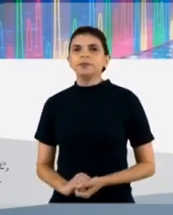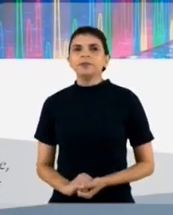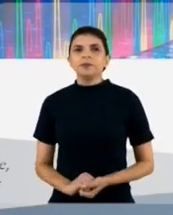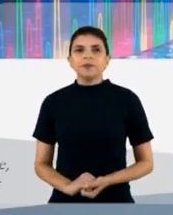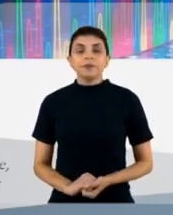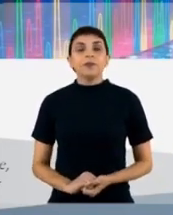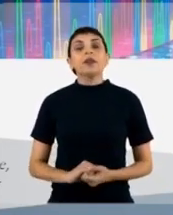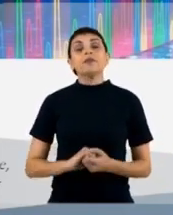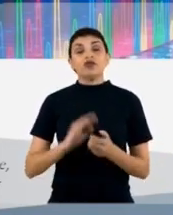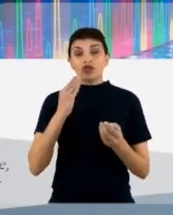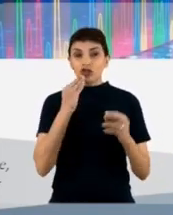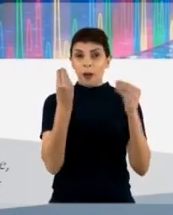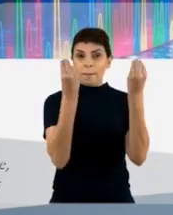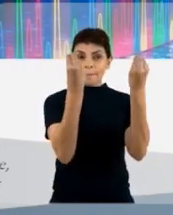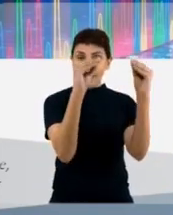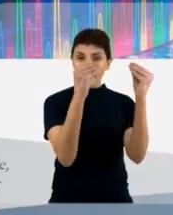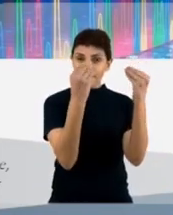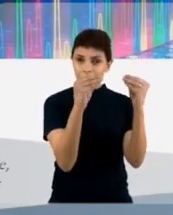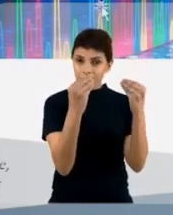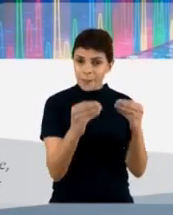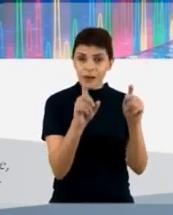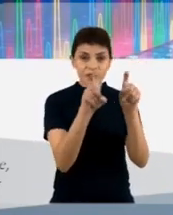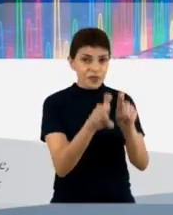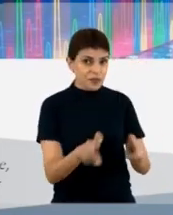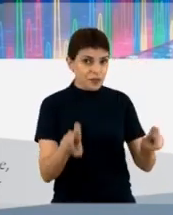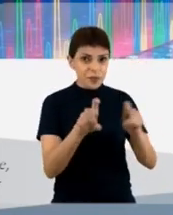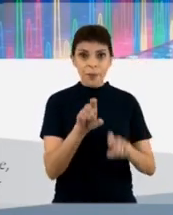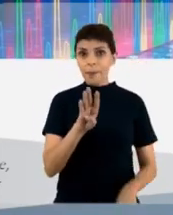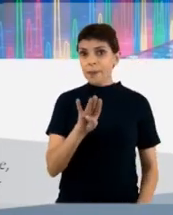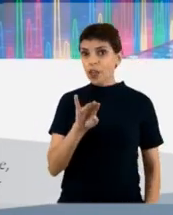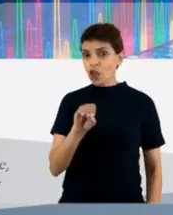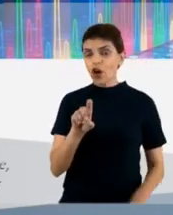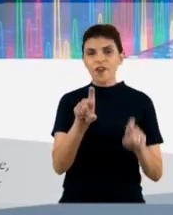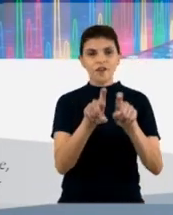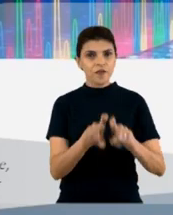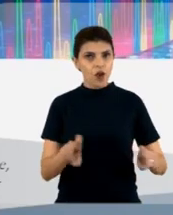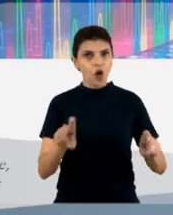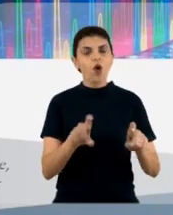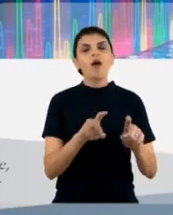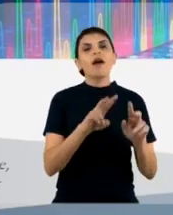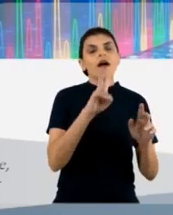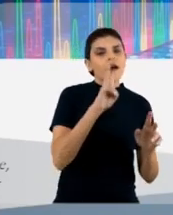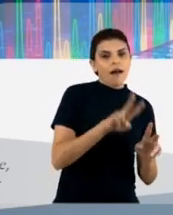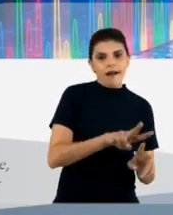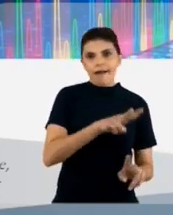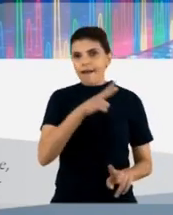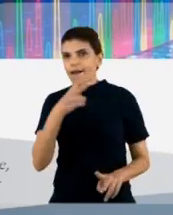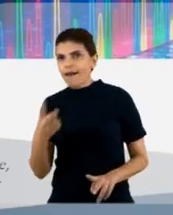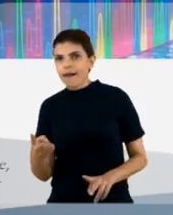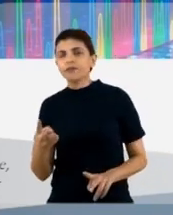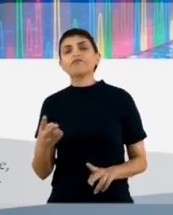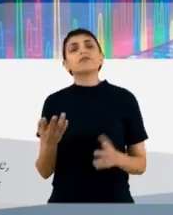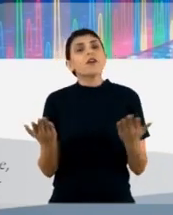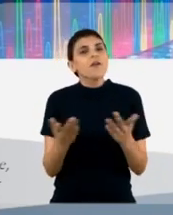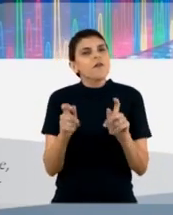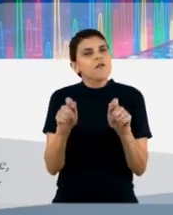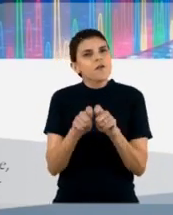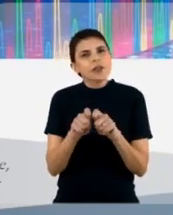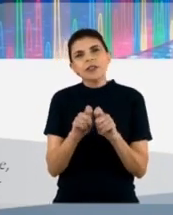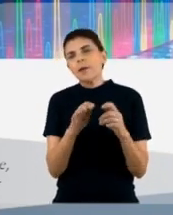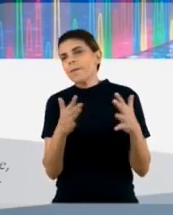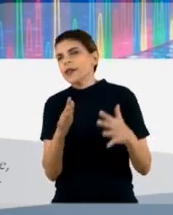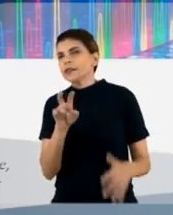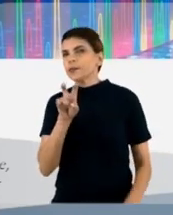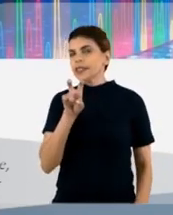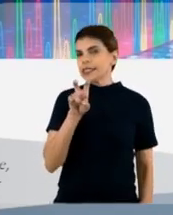então depois de todo esse trabalho realizado em bioinformática nós chegamos a algumas nós estamos trabalhando com uma base